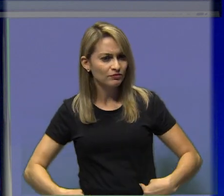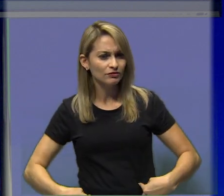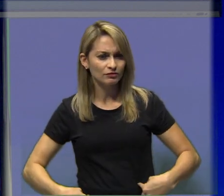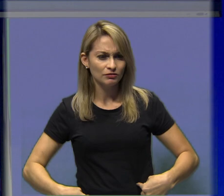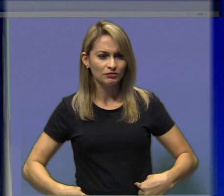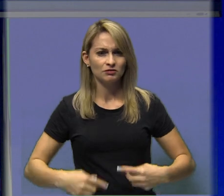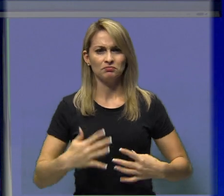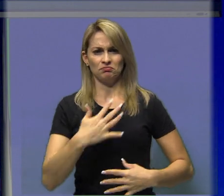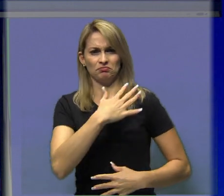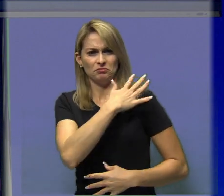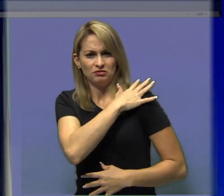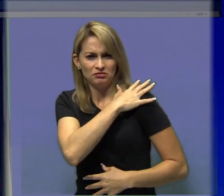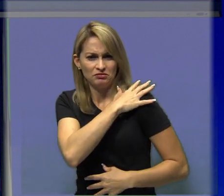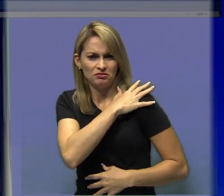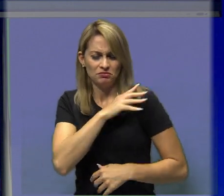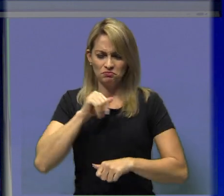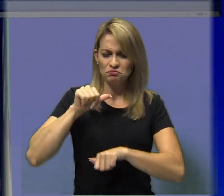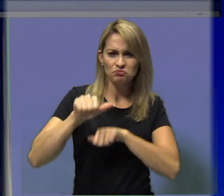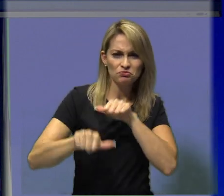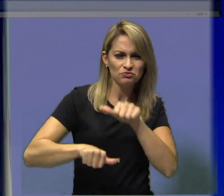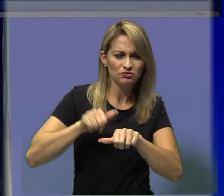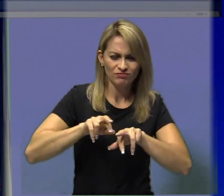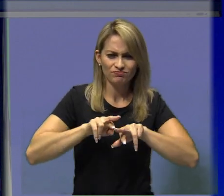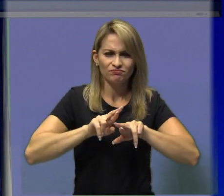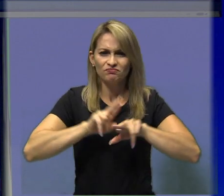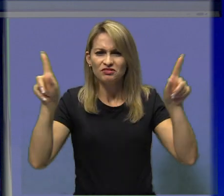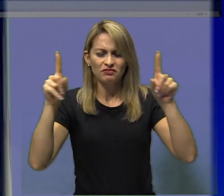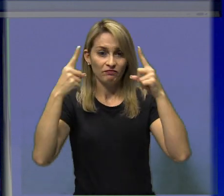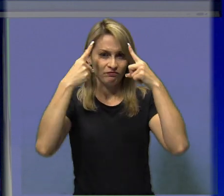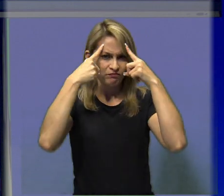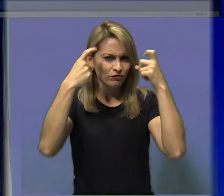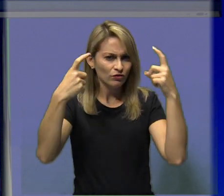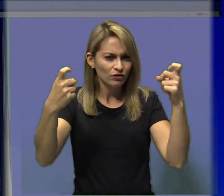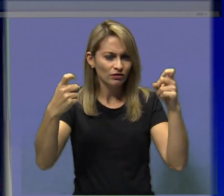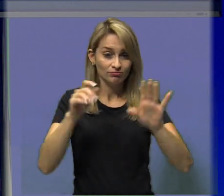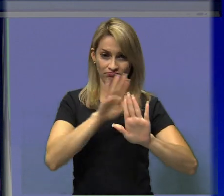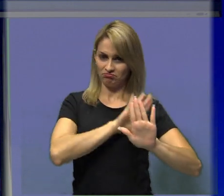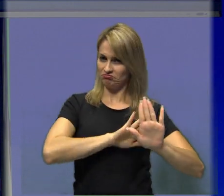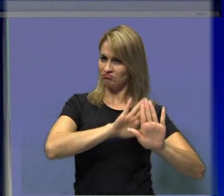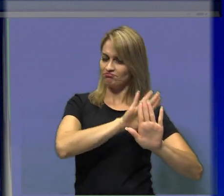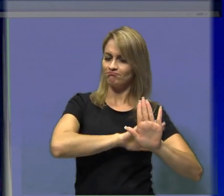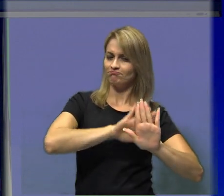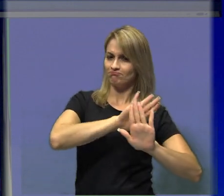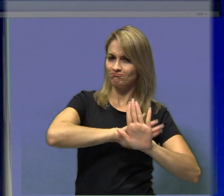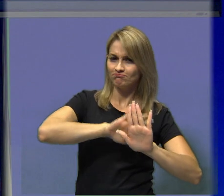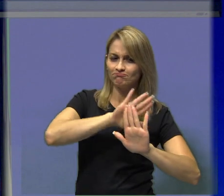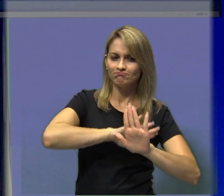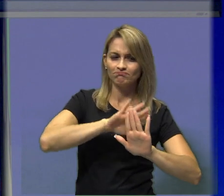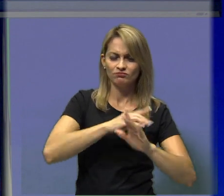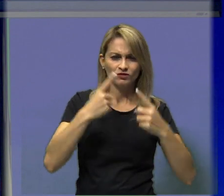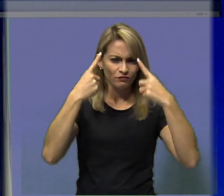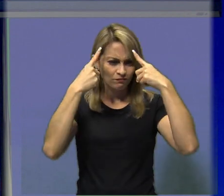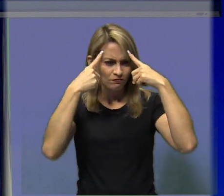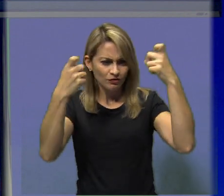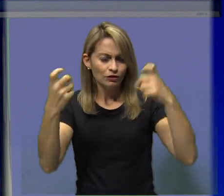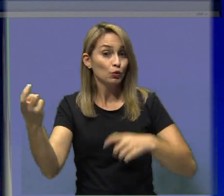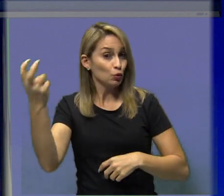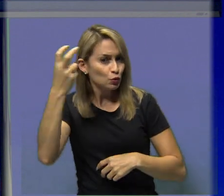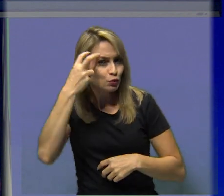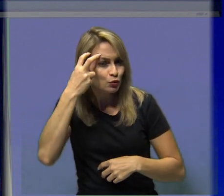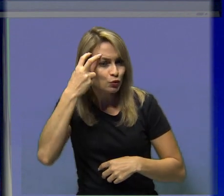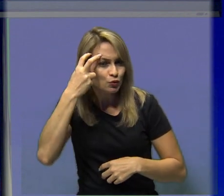provocaram inúmeras formas de violência, sejam violência simbólica, sejam violências culturais.